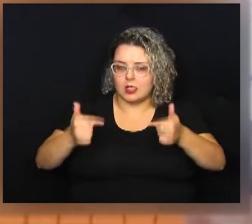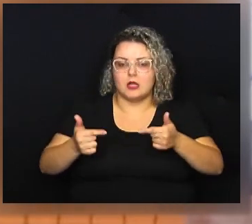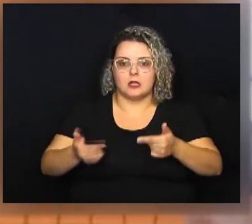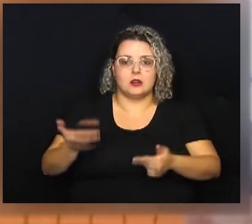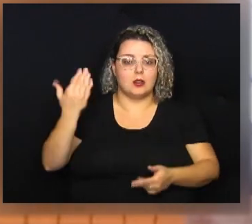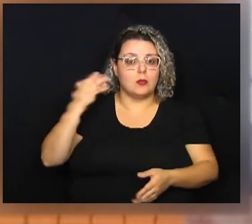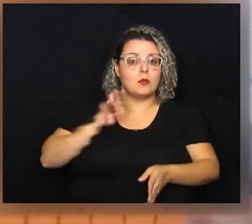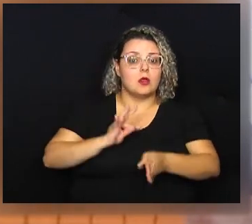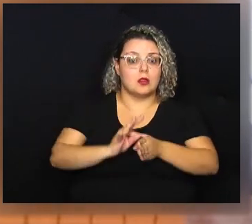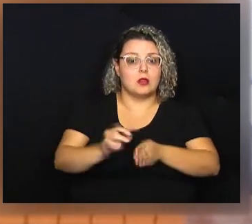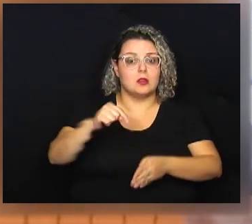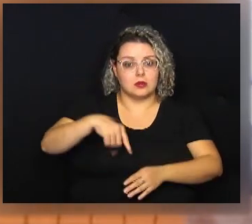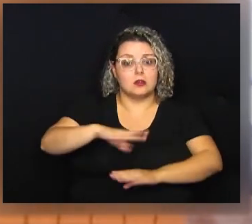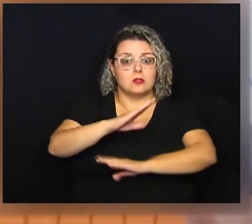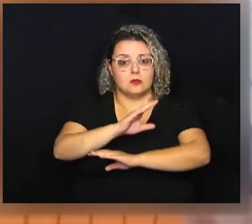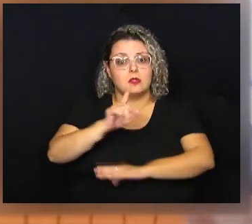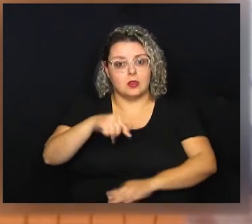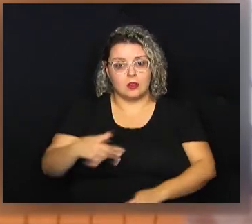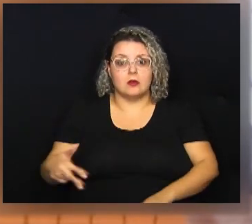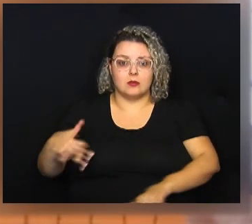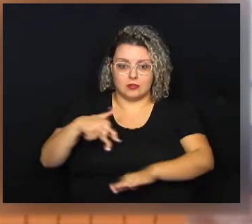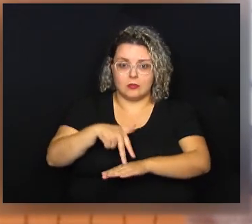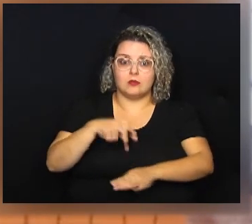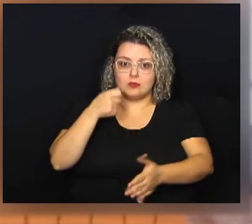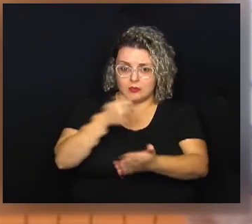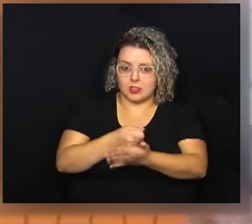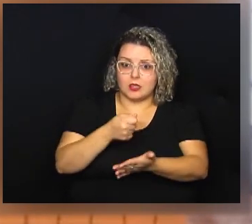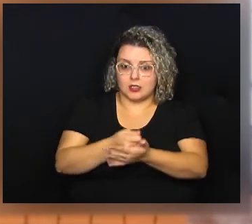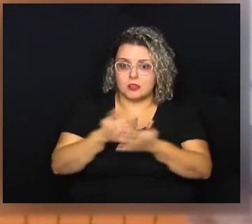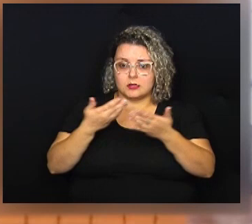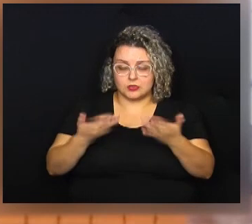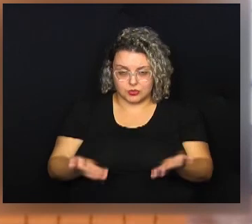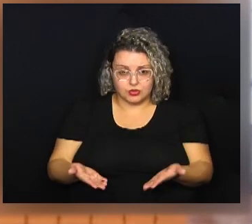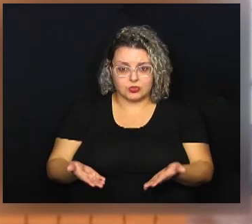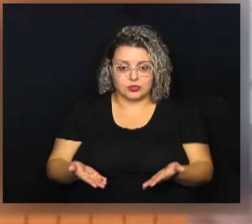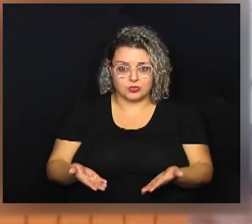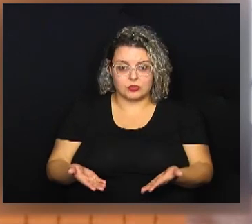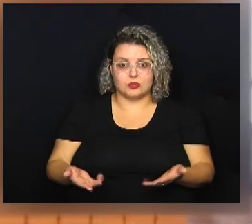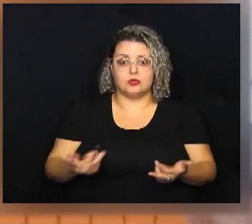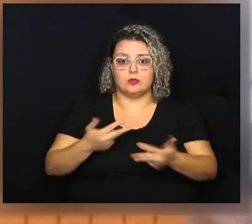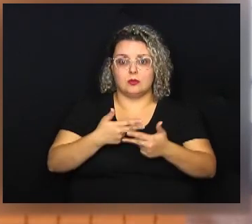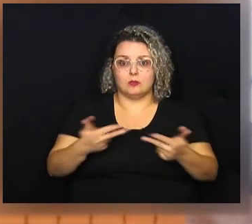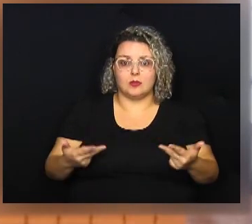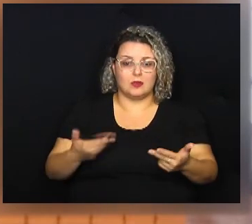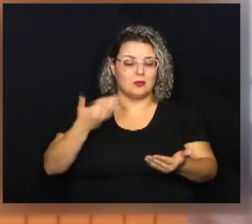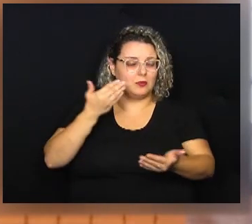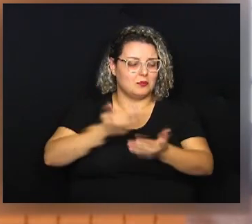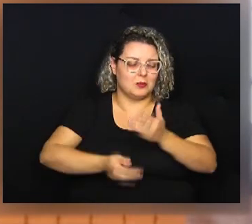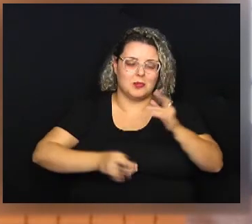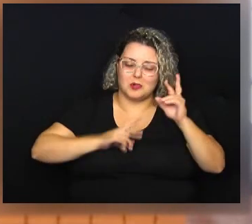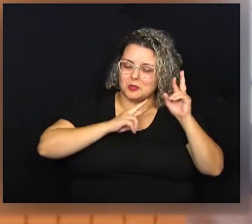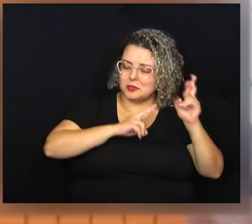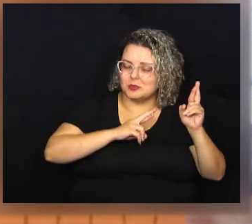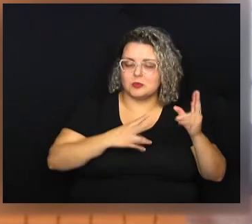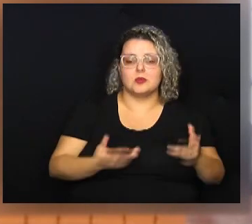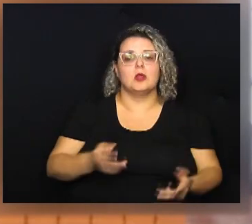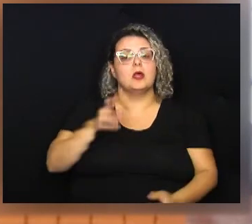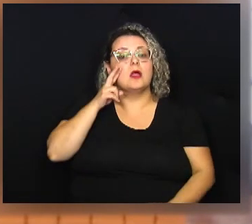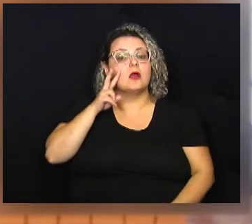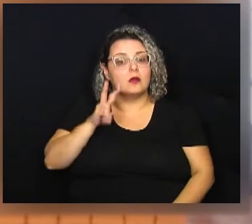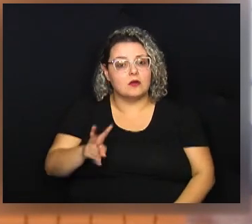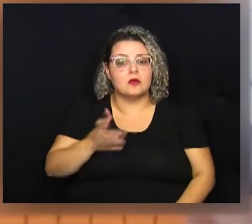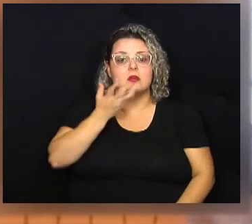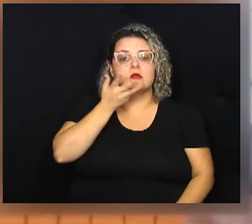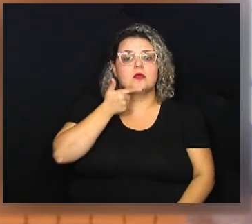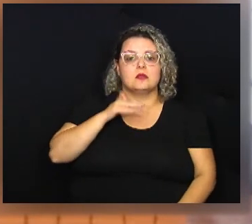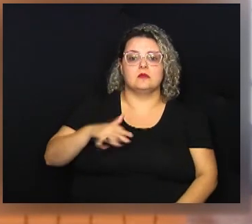luta, desde o Conselho Tutelar e aqui nessa casa, foi para isso que eu vim, foi para garantir isso. Uma coisa que me tira o sono todos os dias